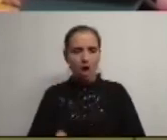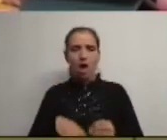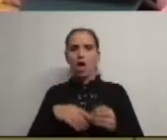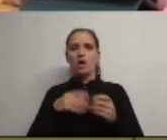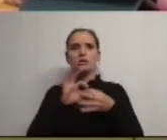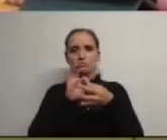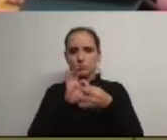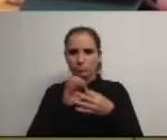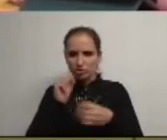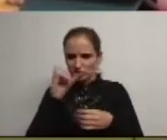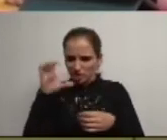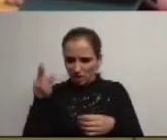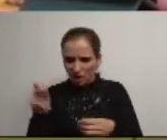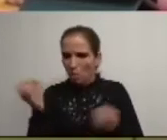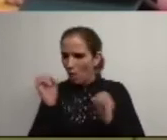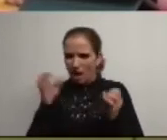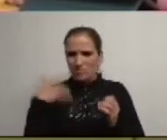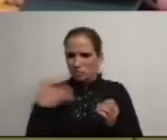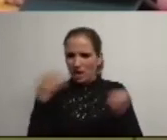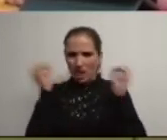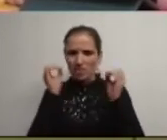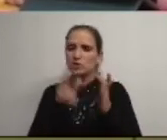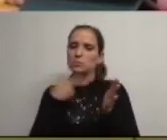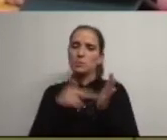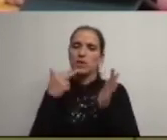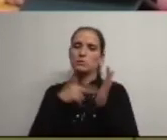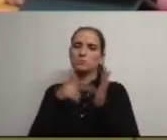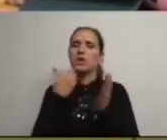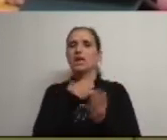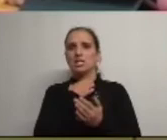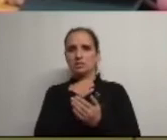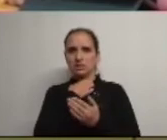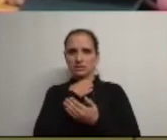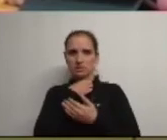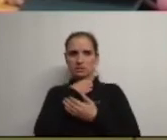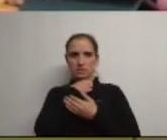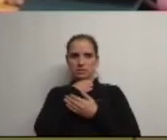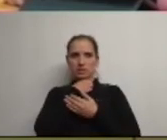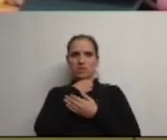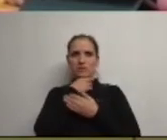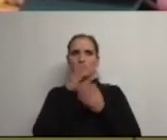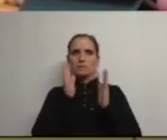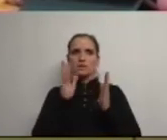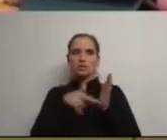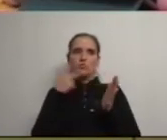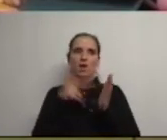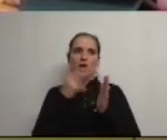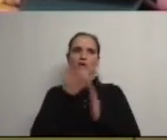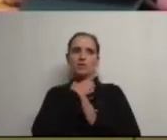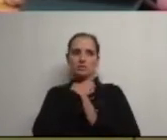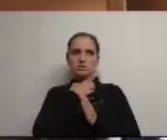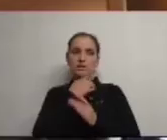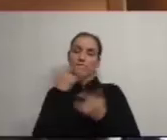parcerias com o GICA com a Santa Casa não teríamos feito nada ficaríamos à espera da crise tínhamos ficado à espera da crise